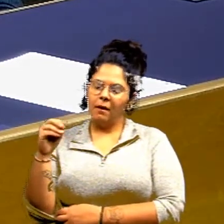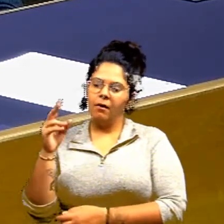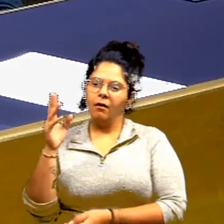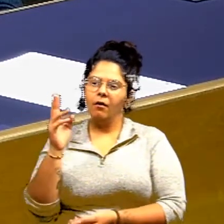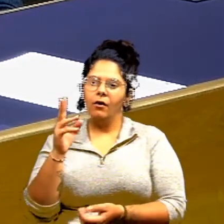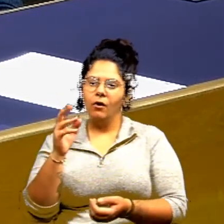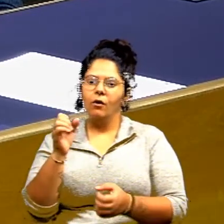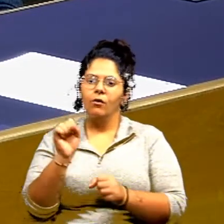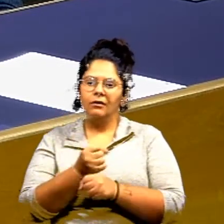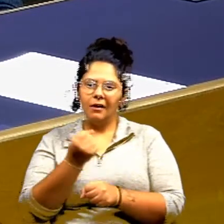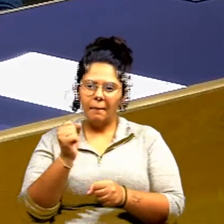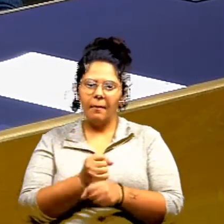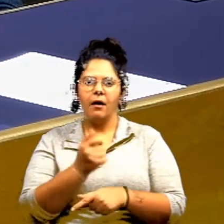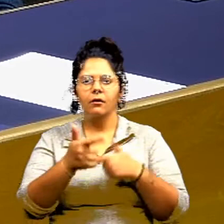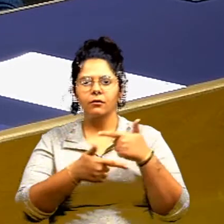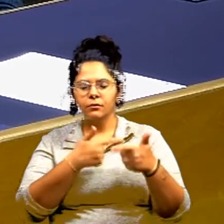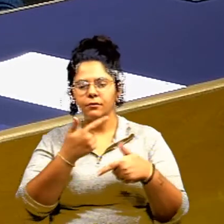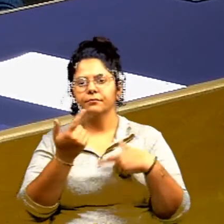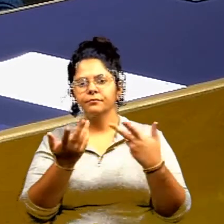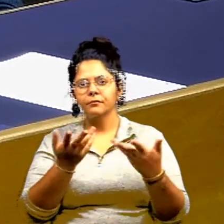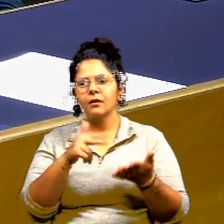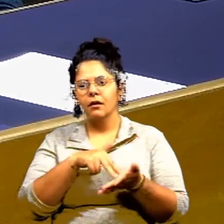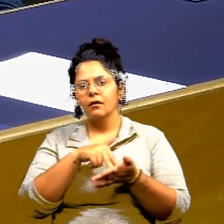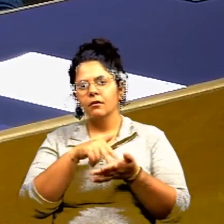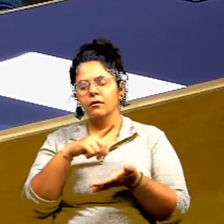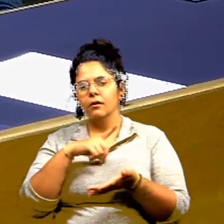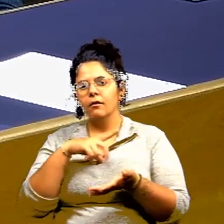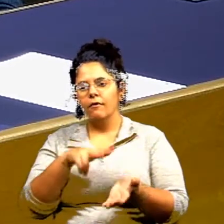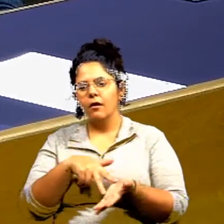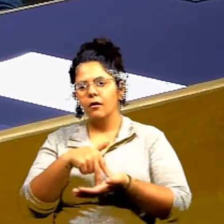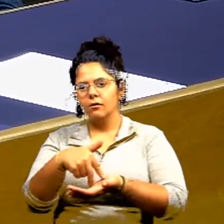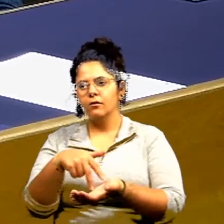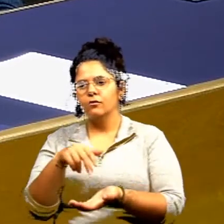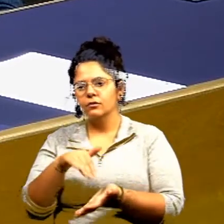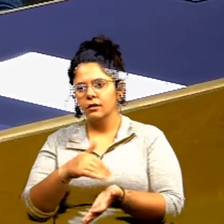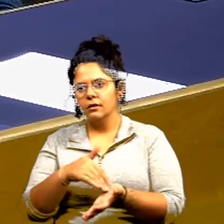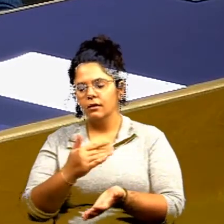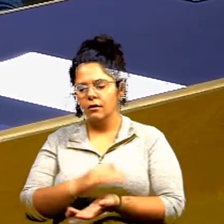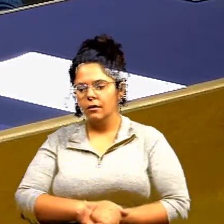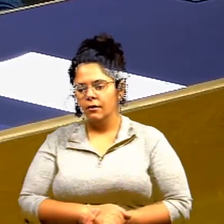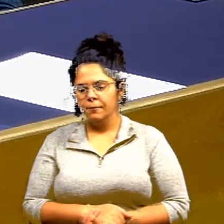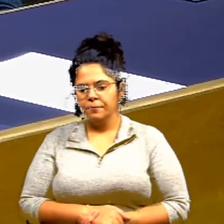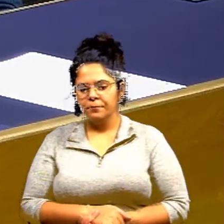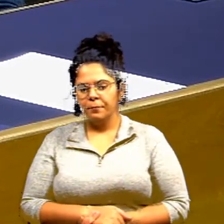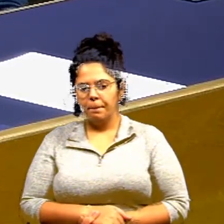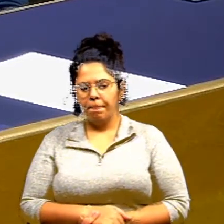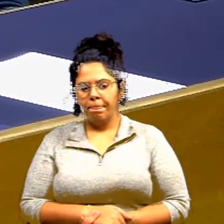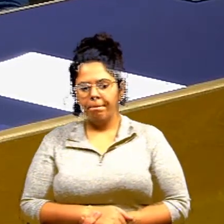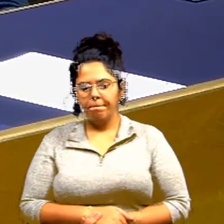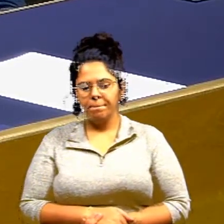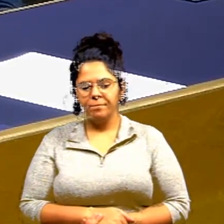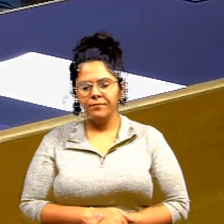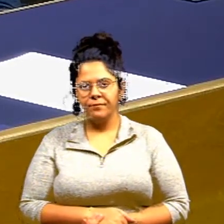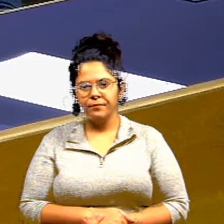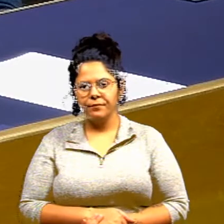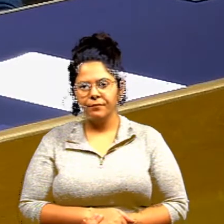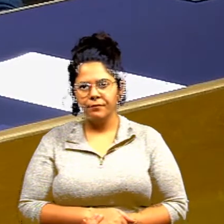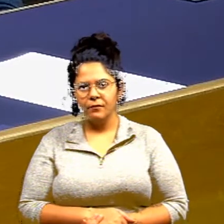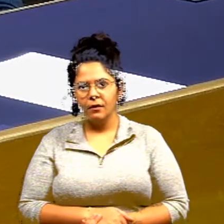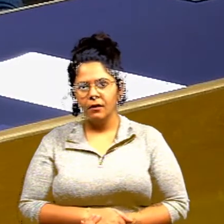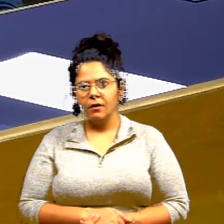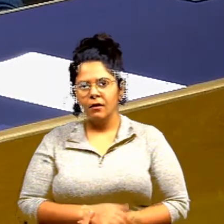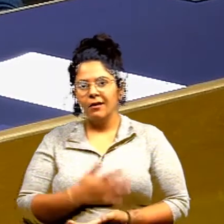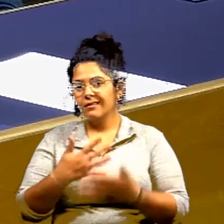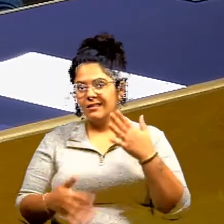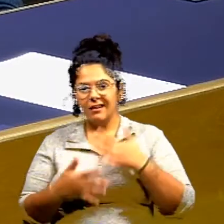em que o Paulo teve a frente então não deixar os 99% os 1% que não foi atendido